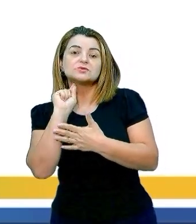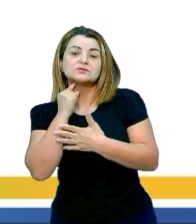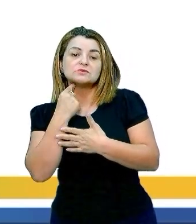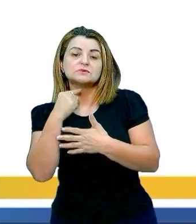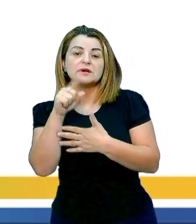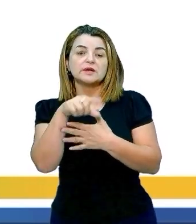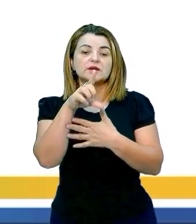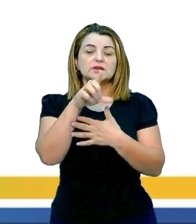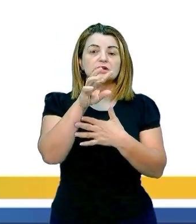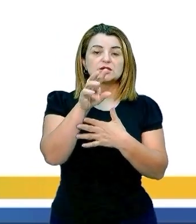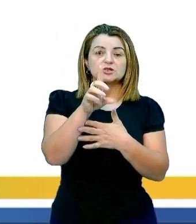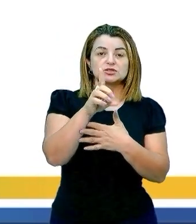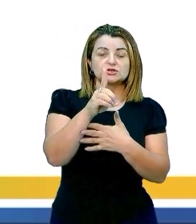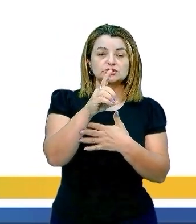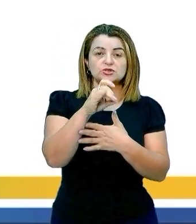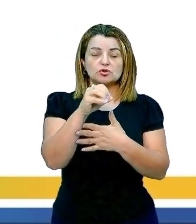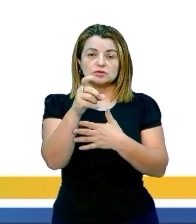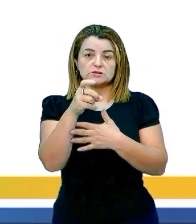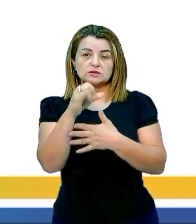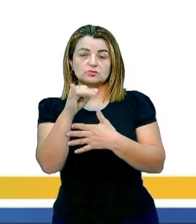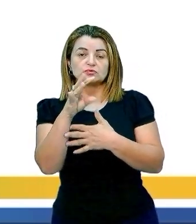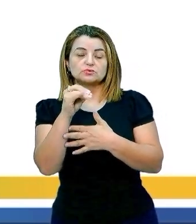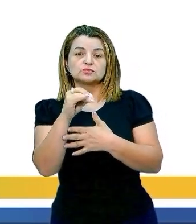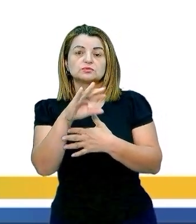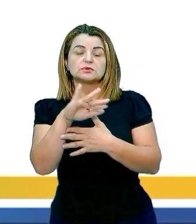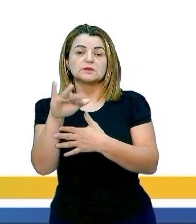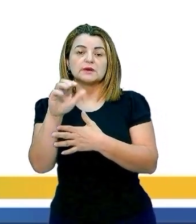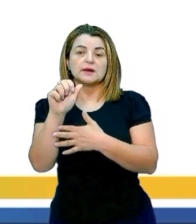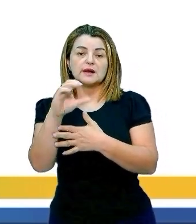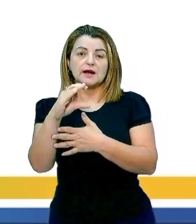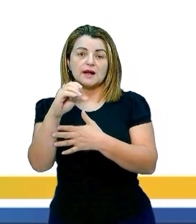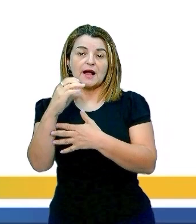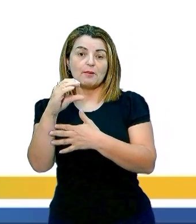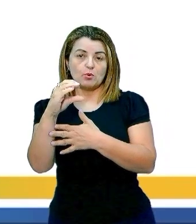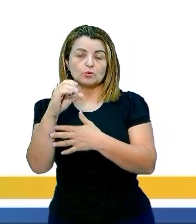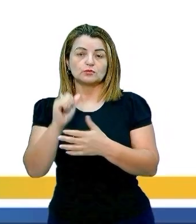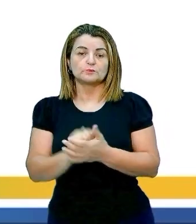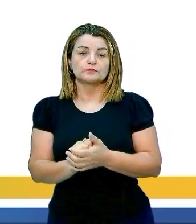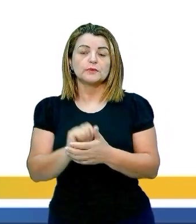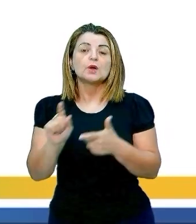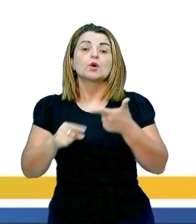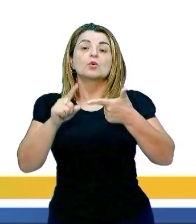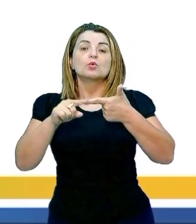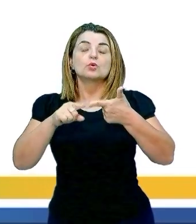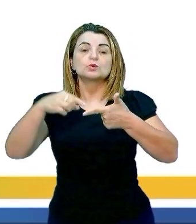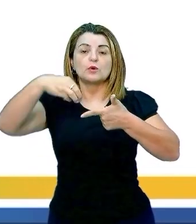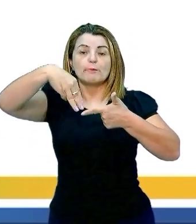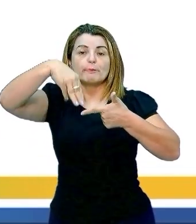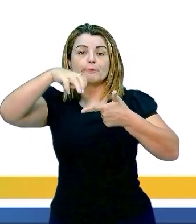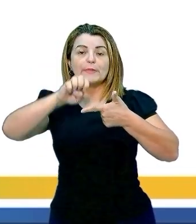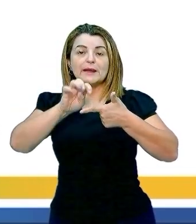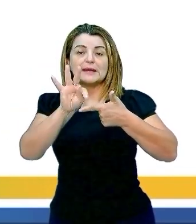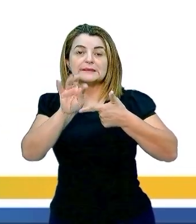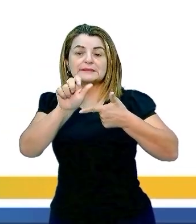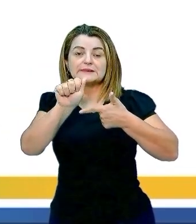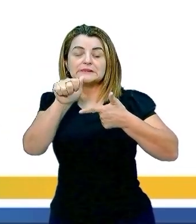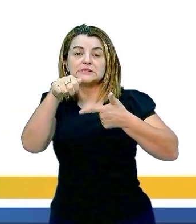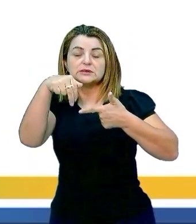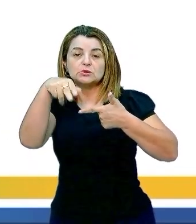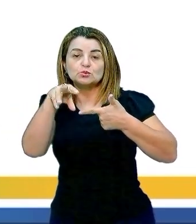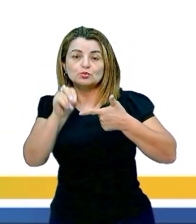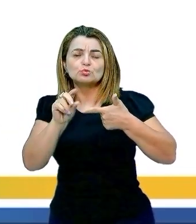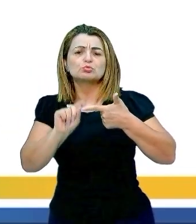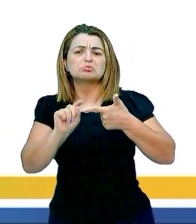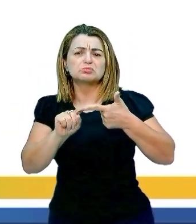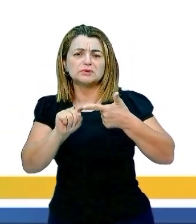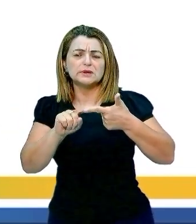dióxido de carbono, o CO2 que é liberado na queima de combustíveis fósseis. E o outro é o metano. Metano é